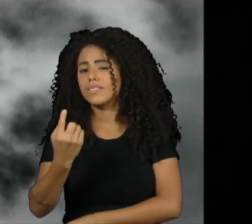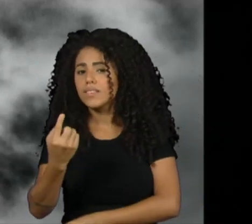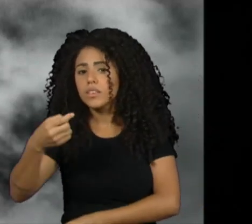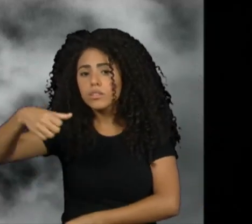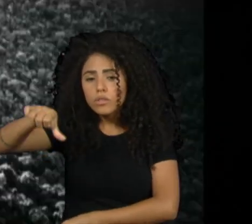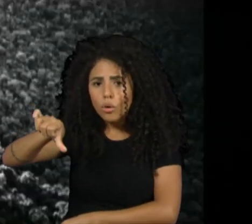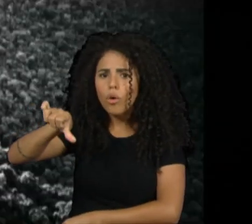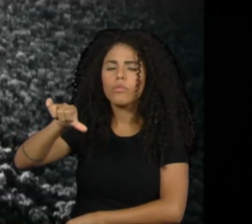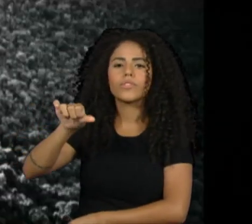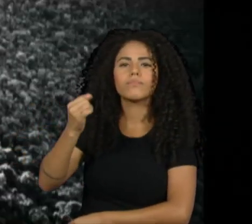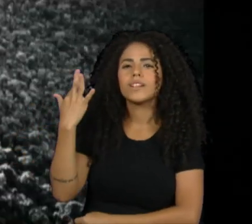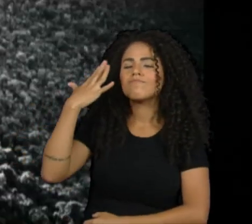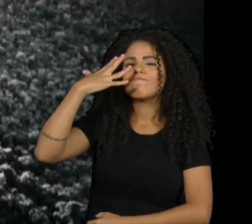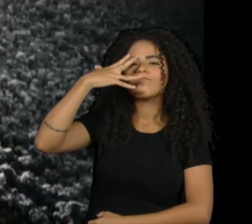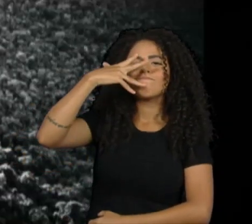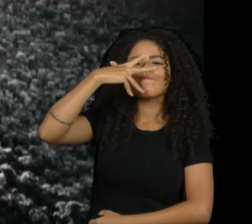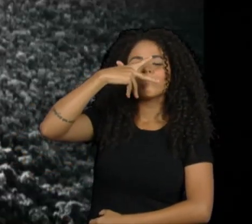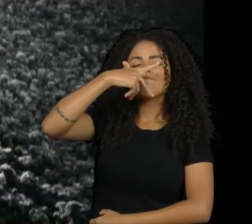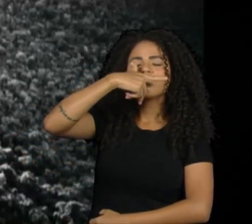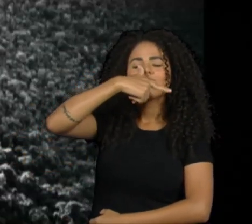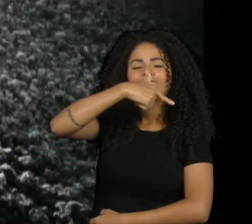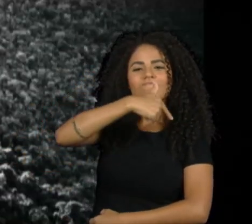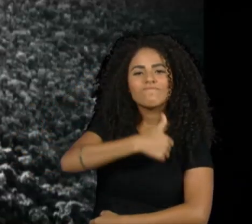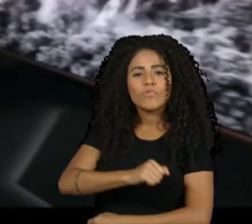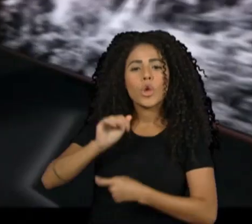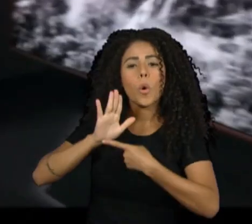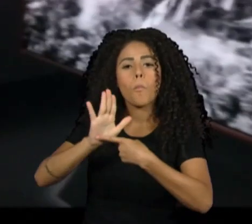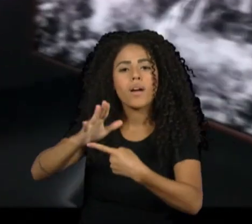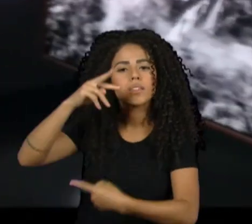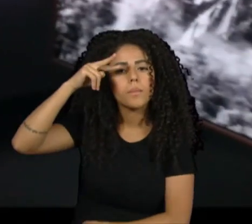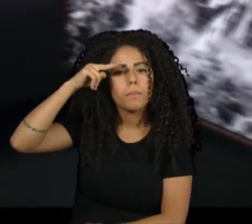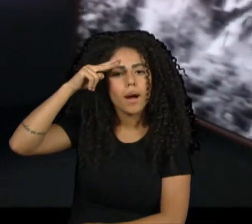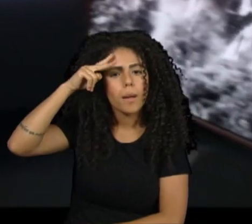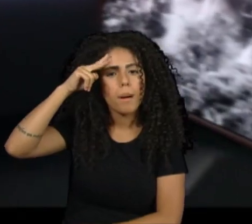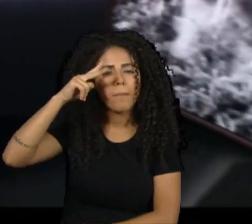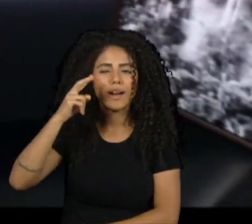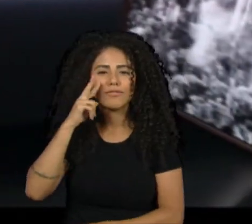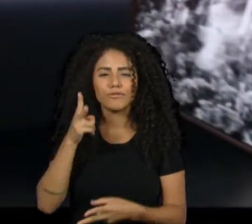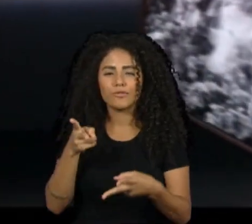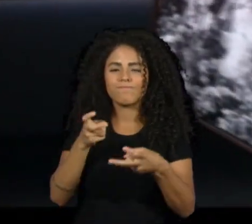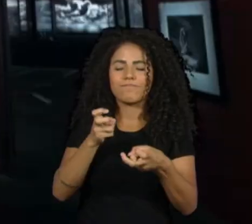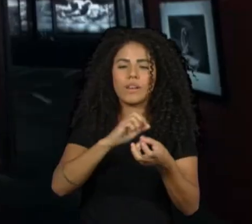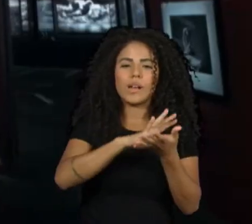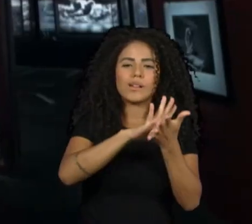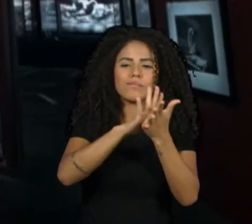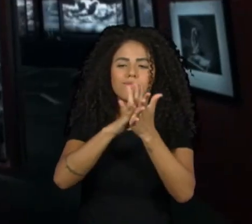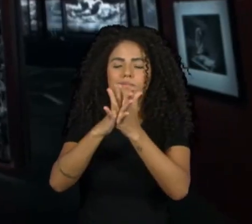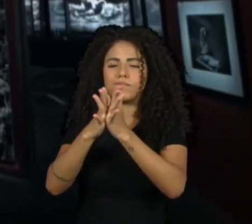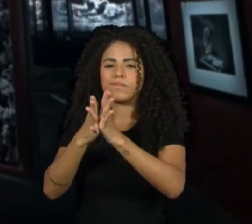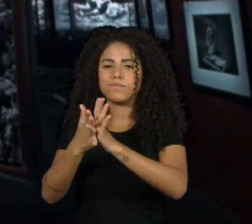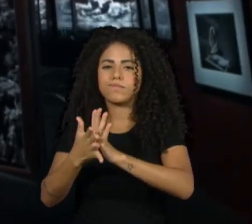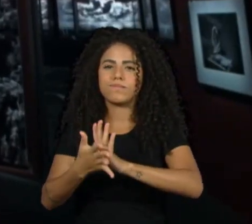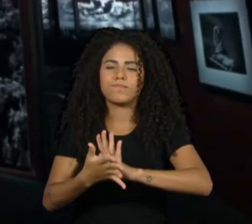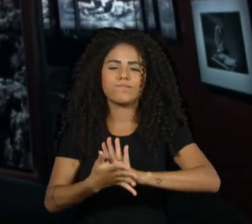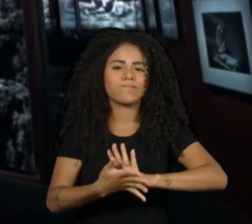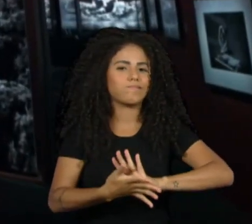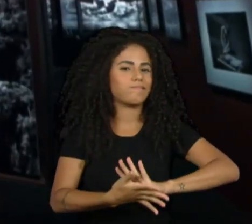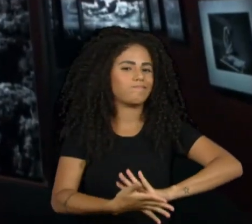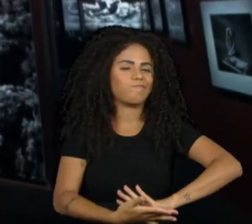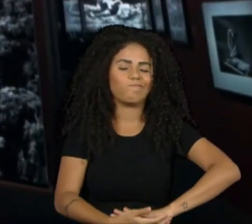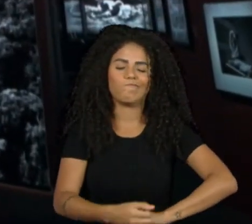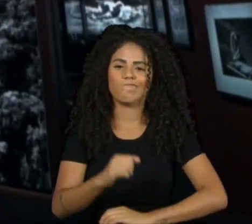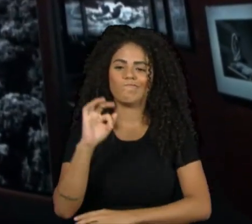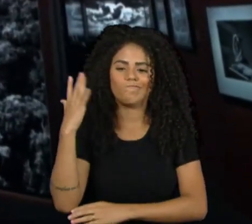exuberante, Sebastião Salgado testemunhou destruição. O desmatamento